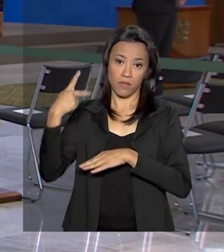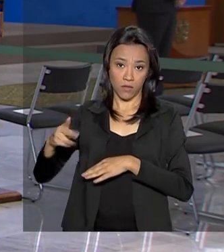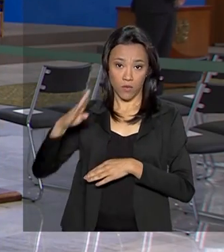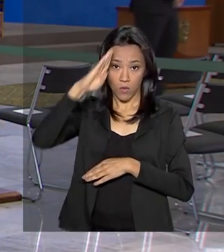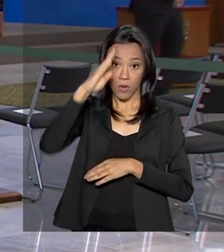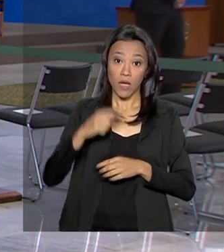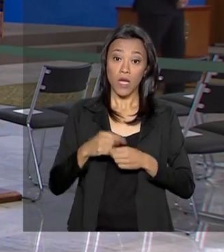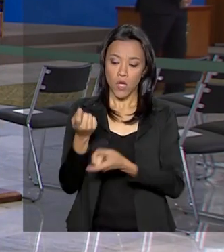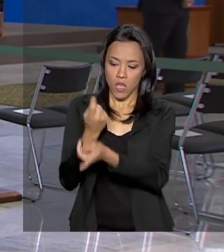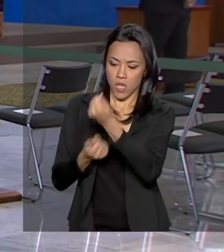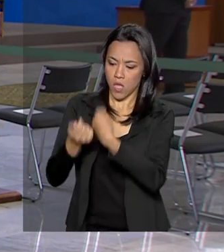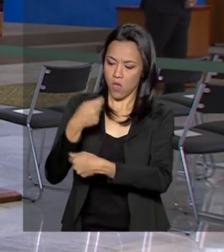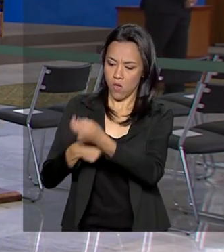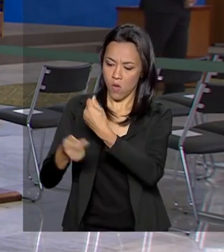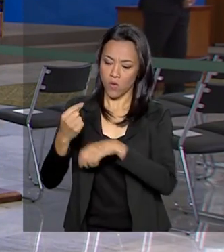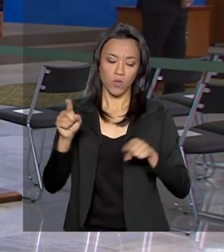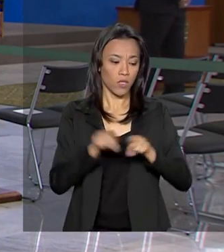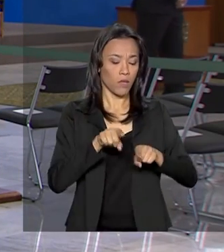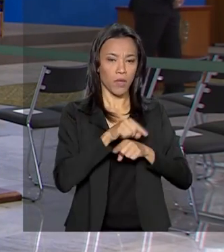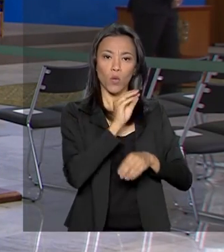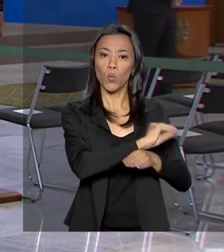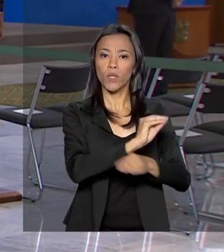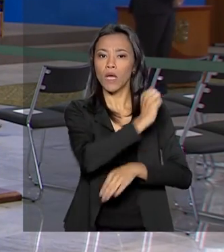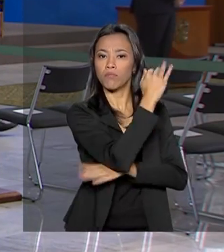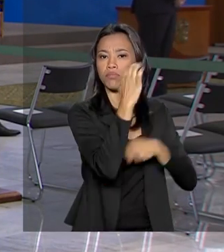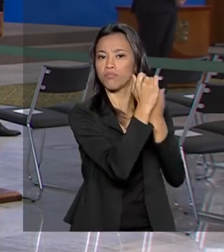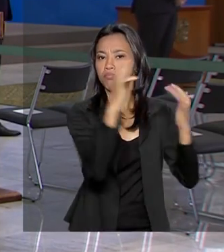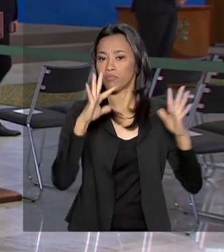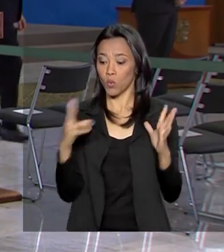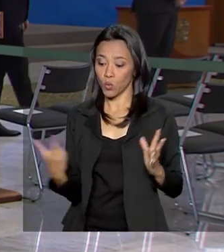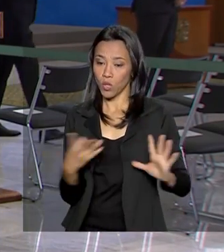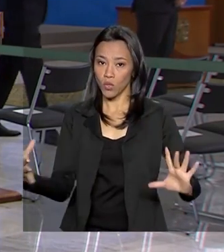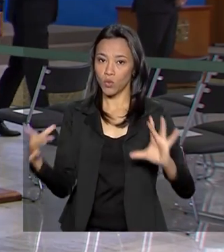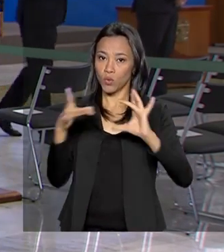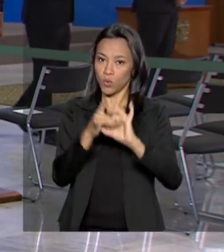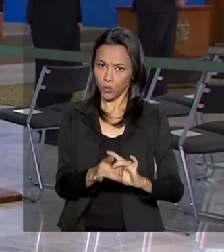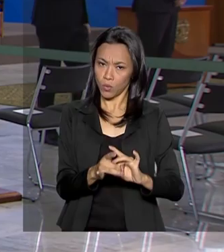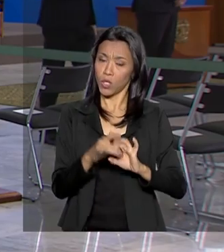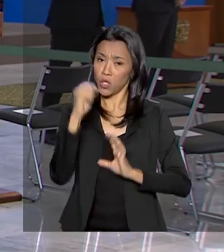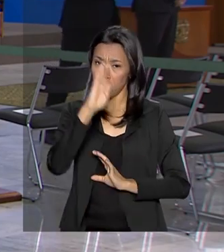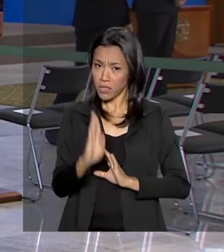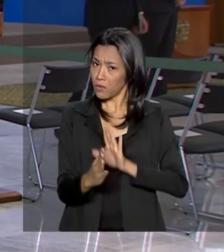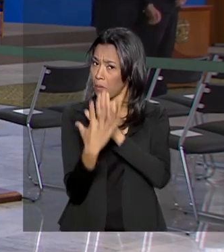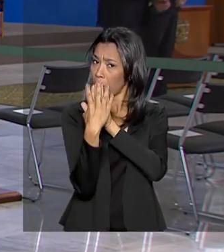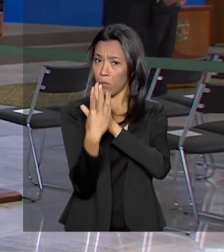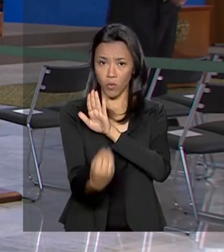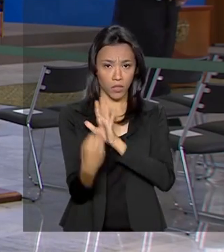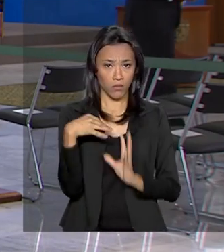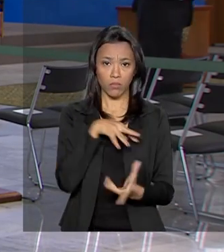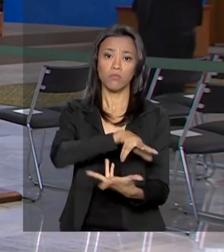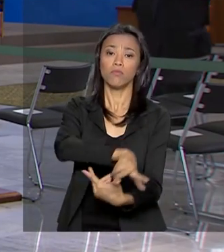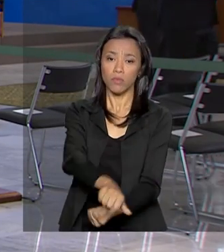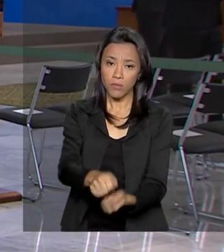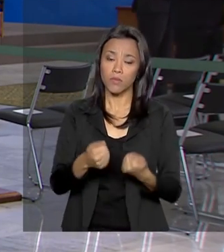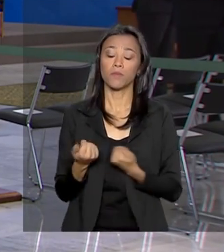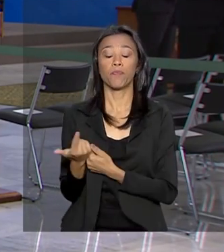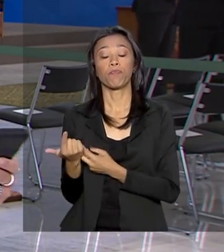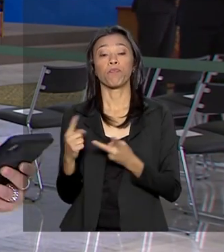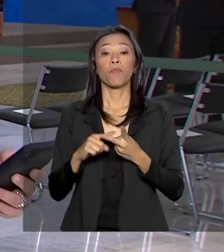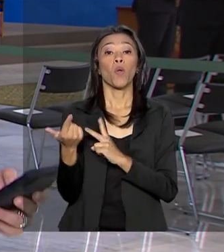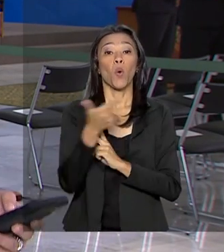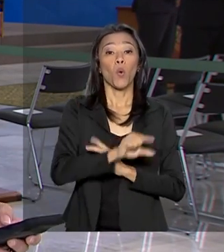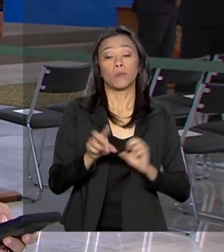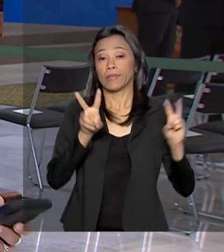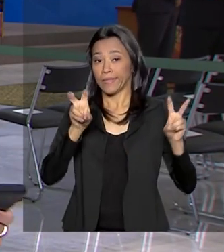meio ambiente caminhem juntos e que o Brasil passa a ser exemplo no meio ambiente para o mundo. Outro assunto que também